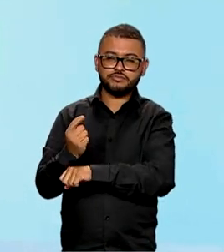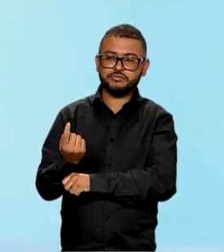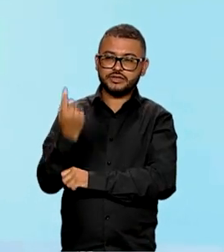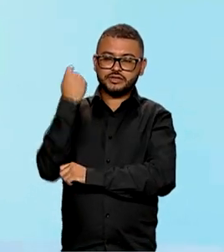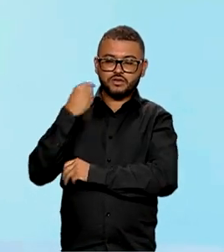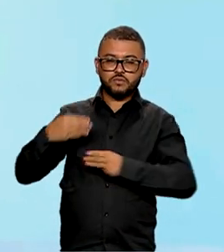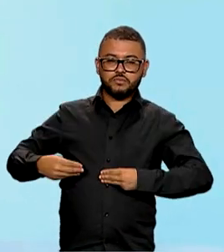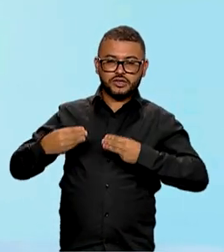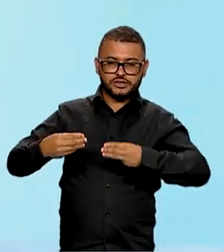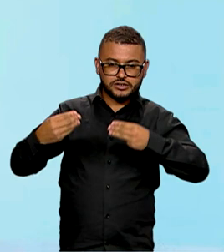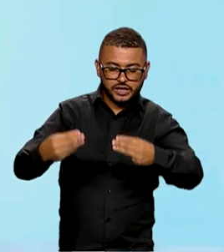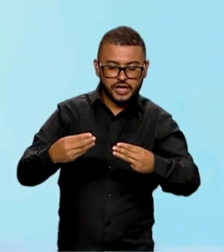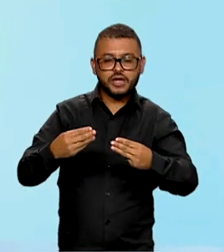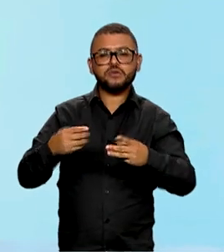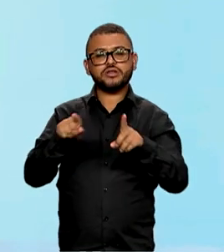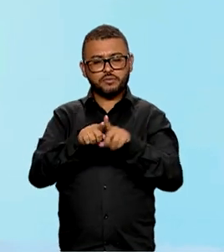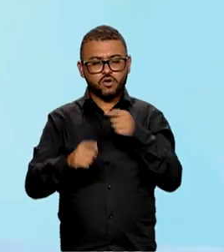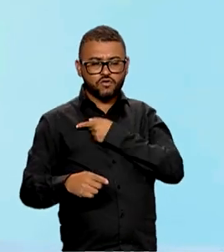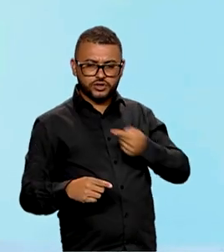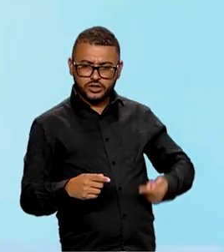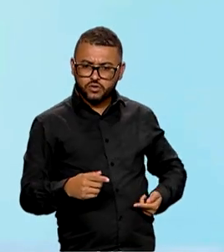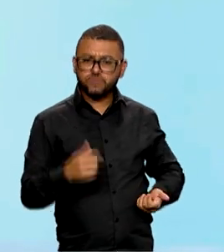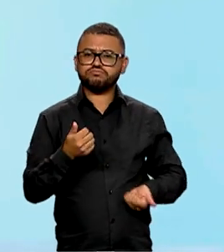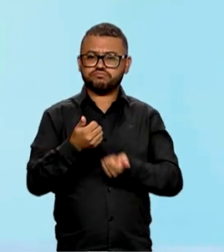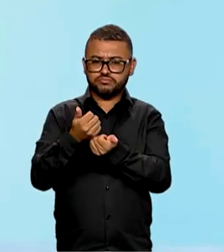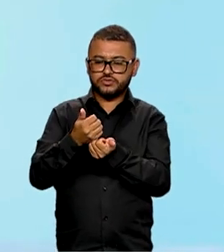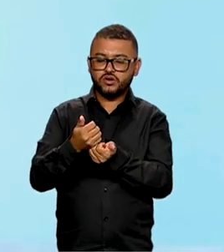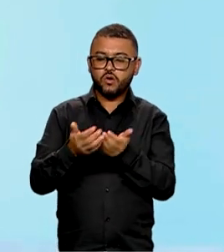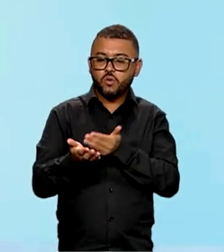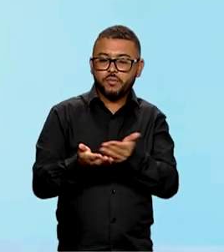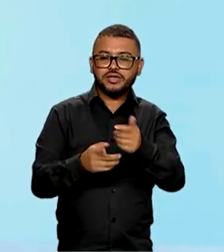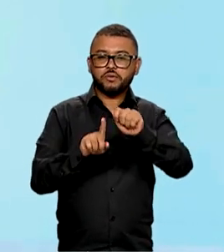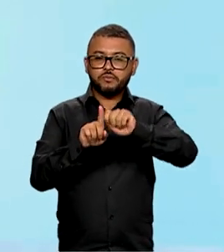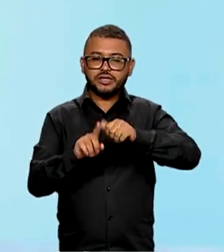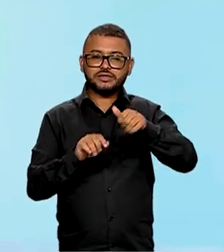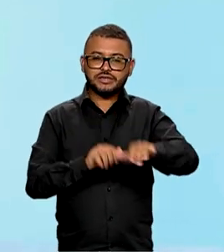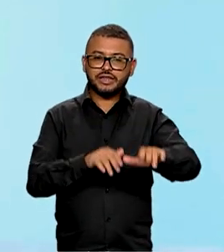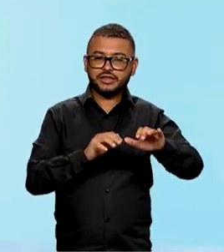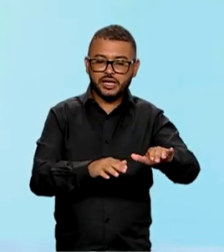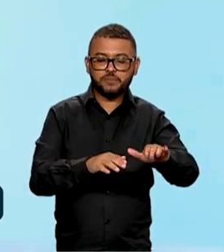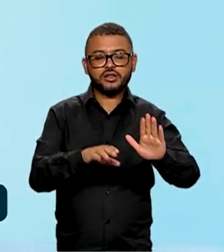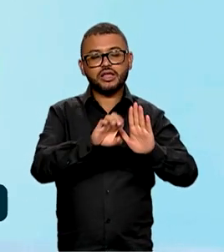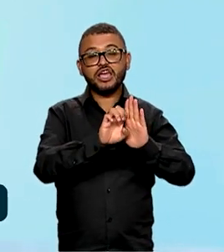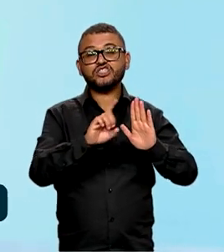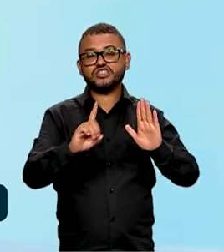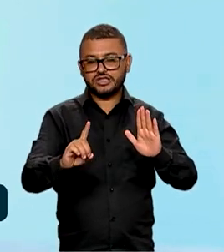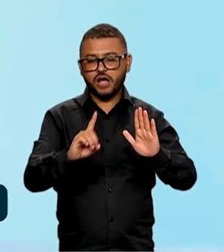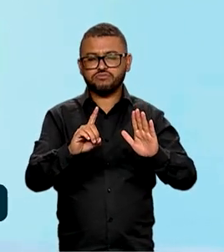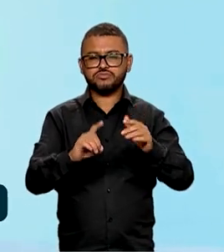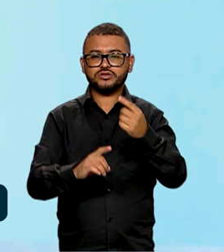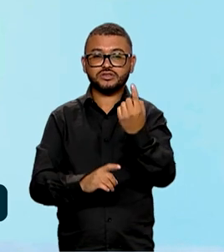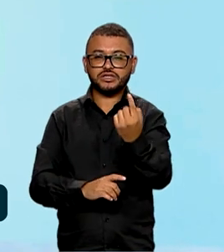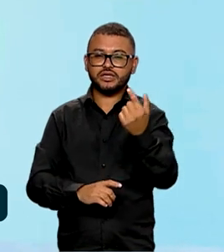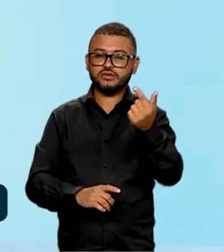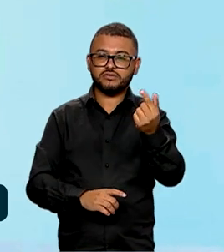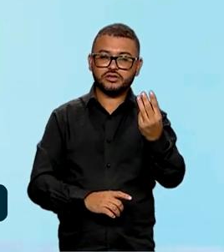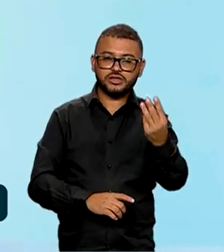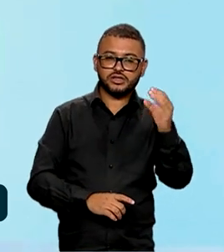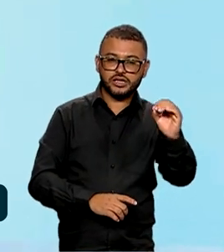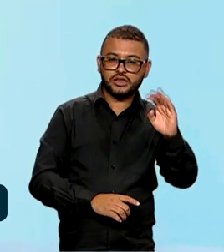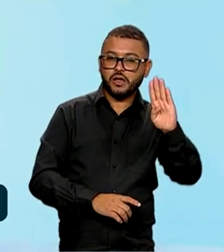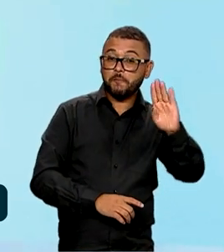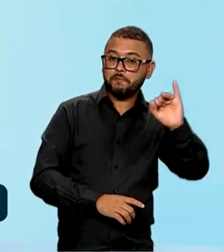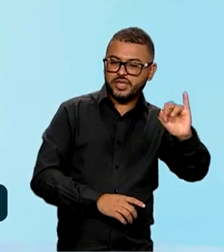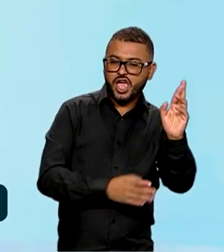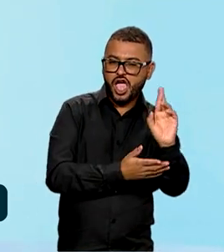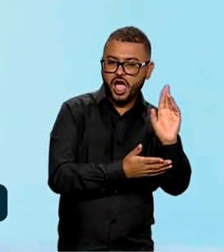ministérios e pelos governadores. A partir de setembro, serão lançados editais que somam mais de 130 bilhões